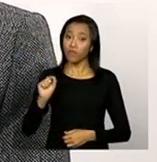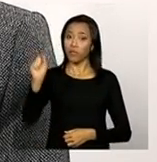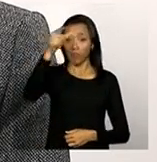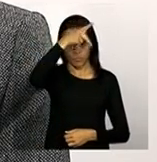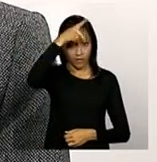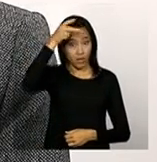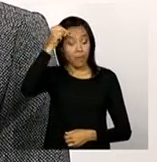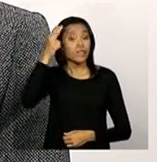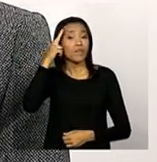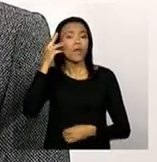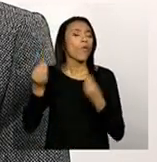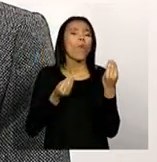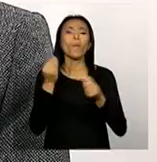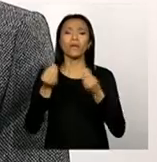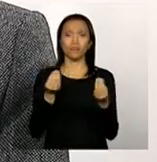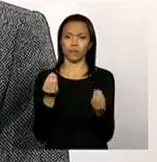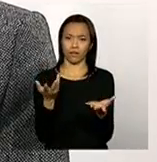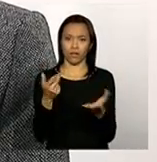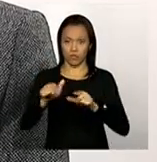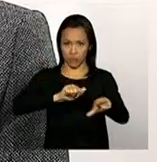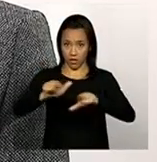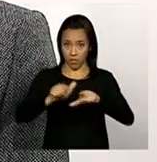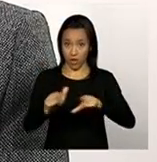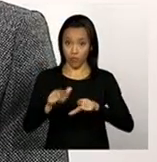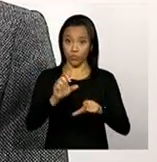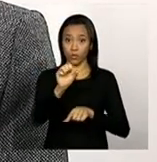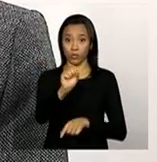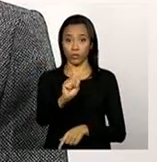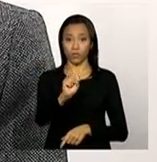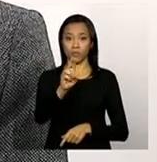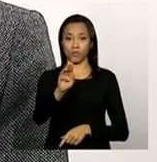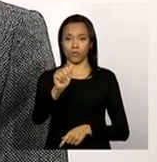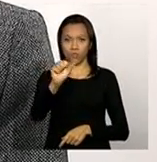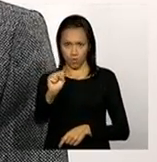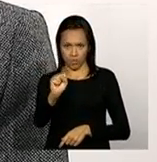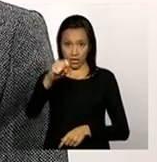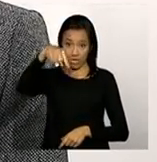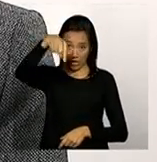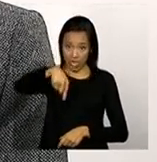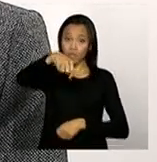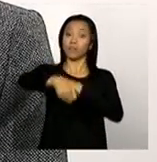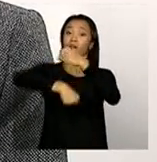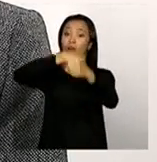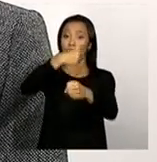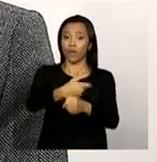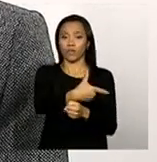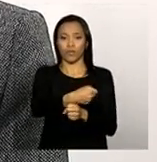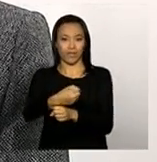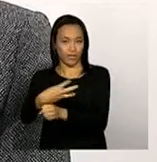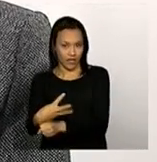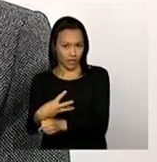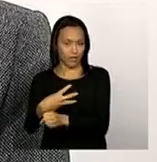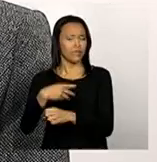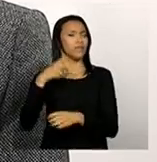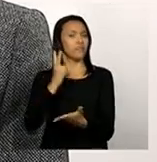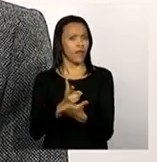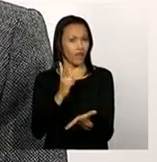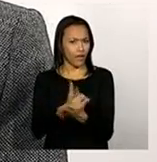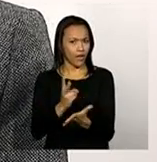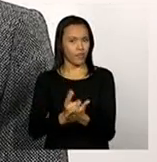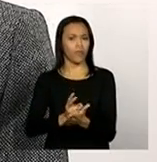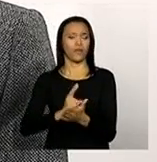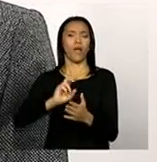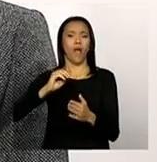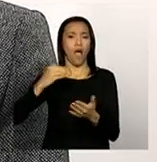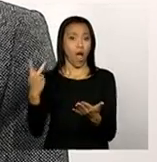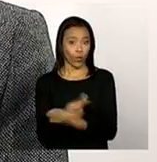agora em 2013? E como ele acontece? Todos os anos, os